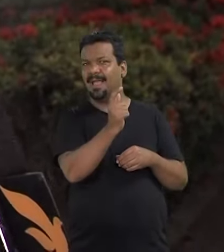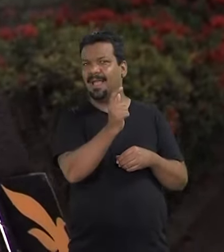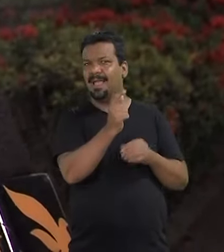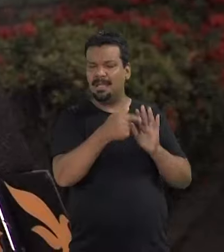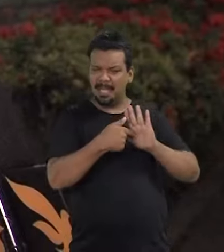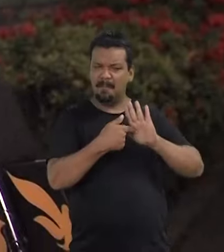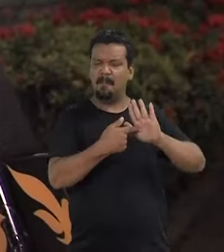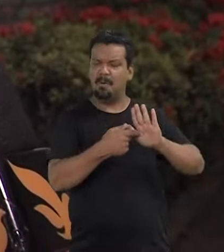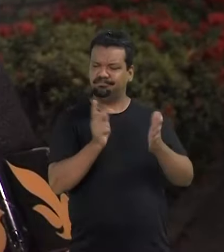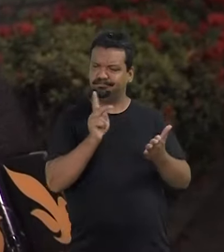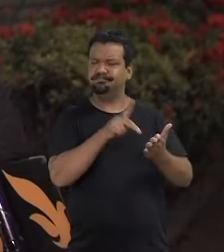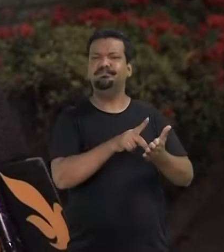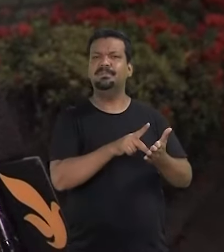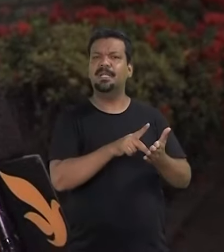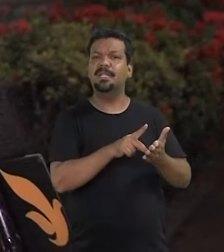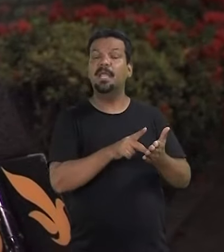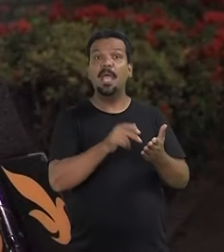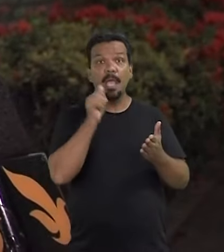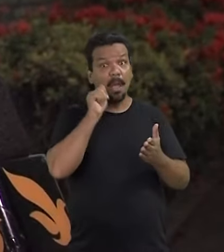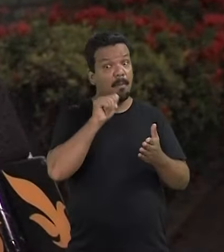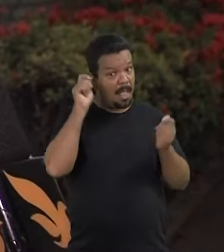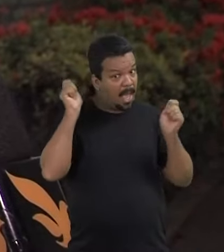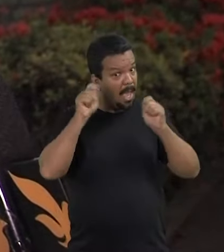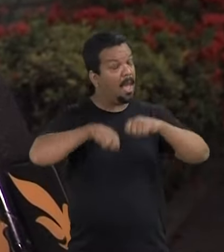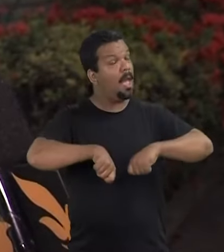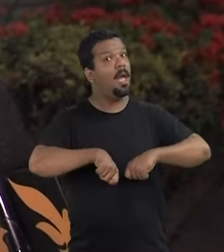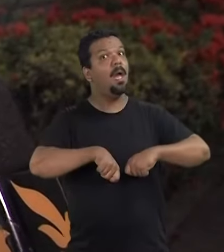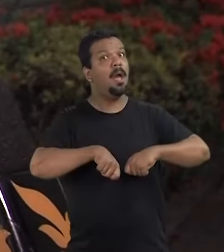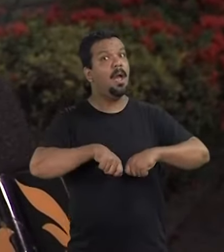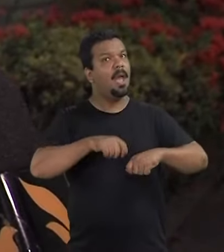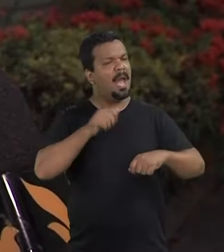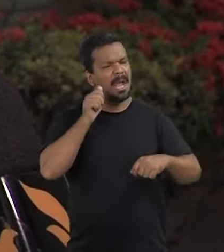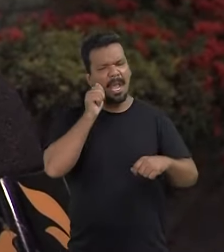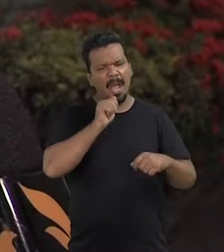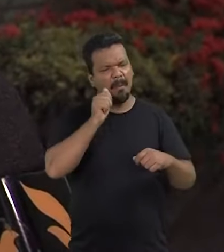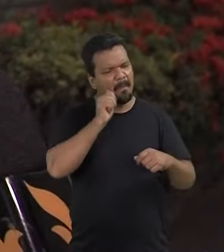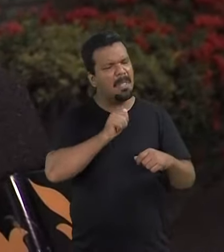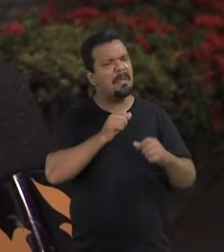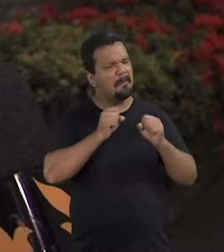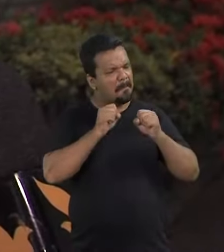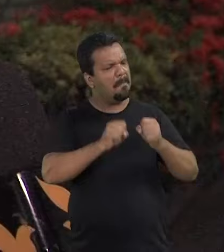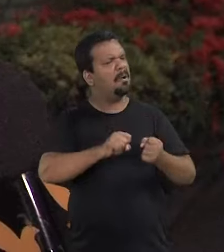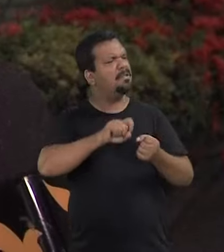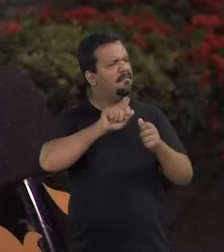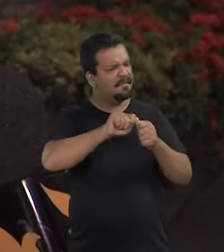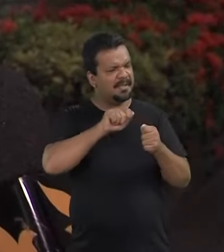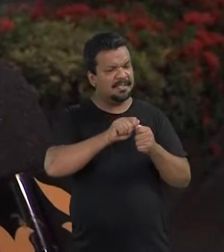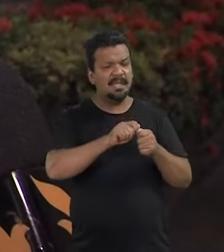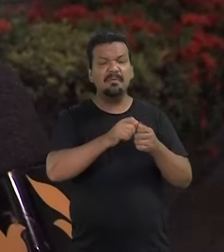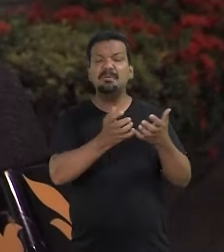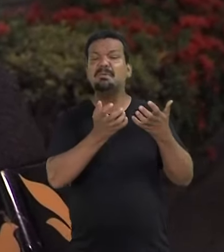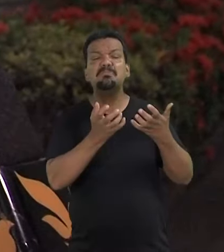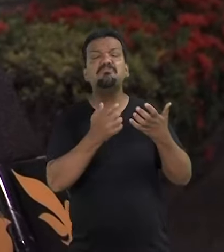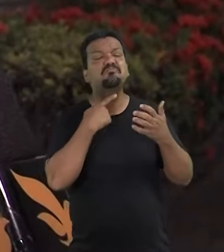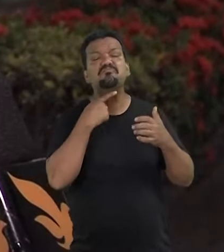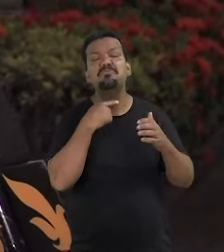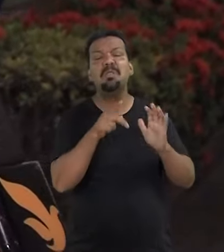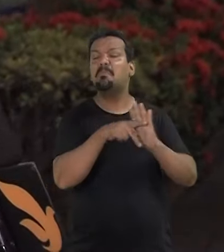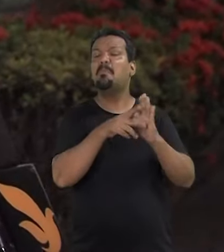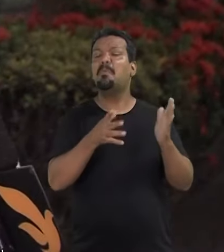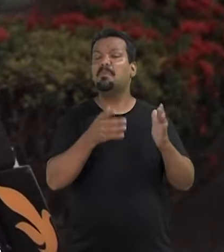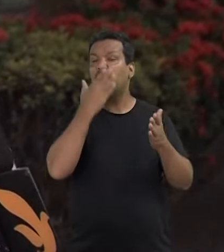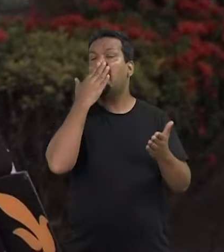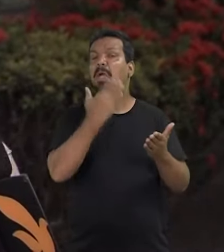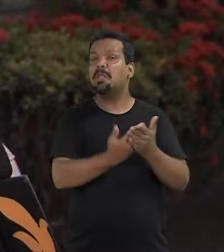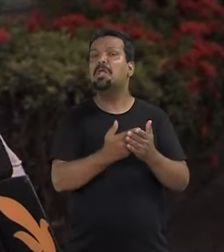ideia, no caso, demonstra a realidade que a mulher é capaz, que a mulher é empoderada, que a mulher pode fazer aquilo que ela quiser.